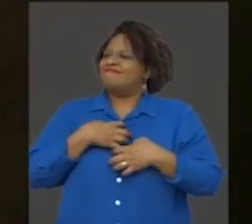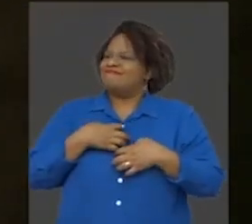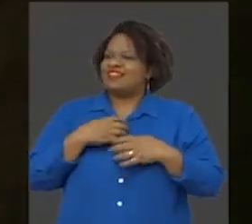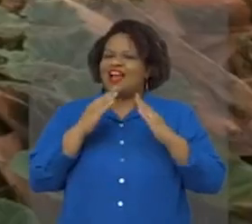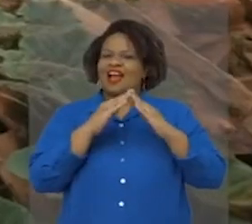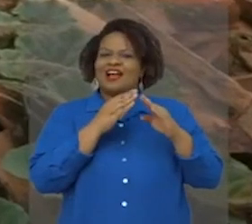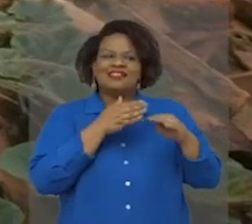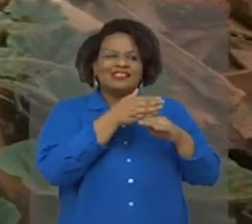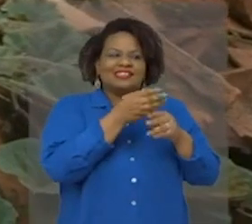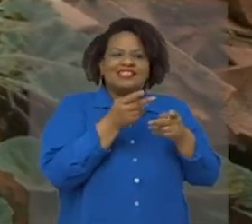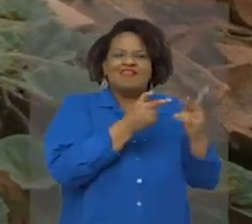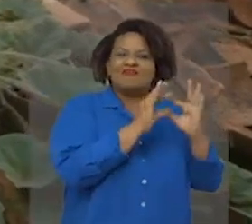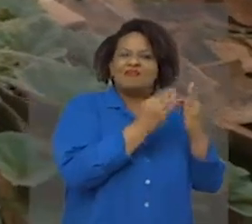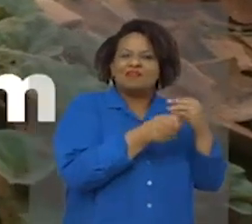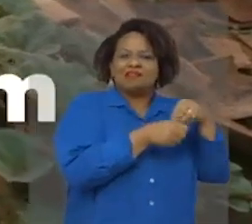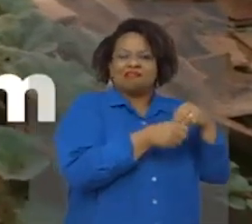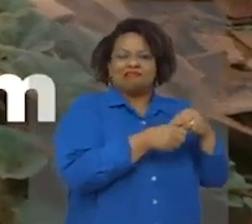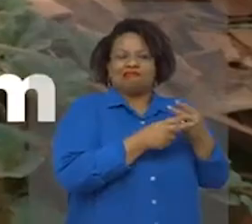gente ficar morando em casa dos outros.